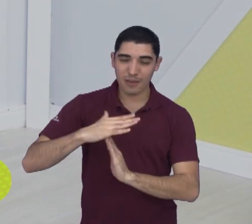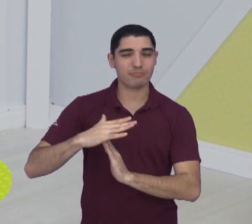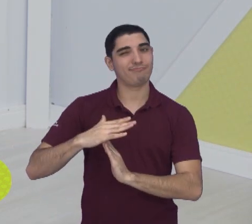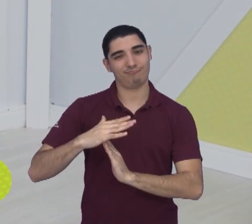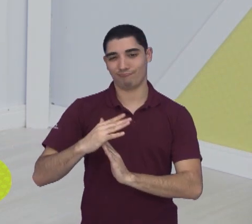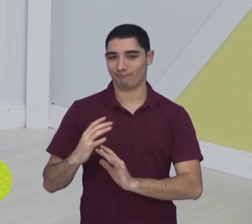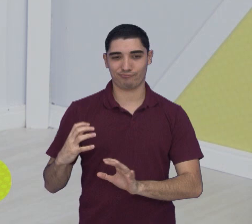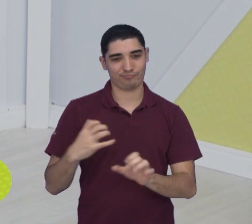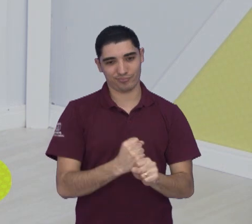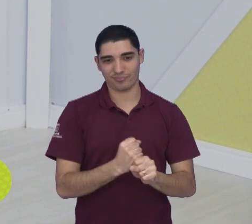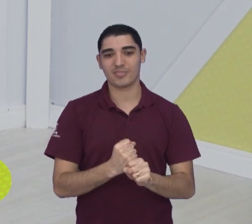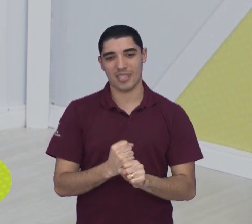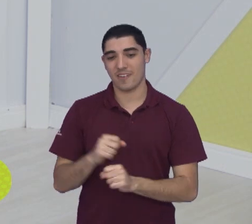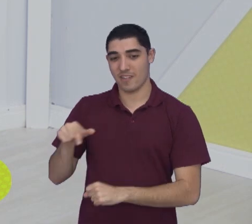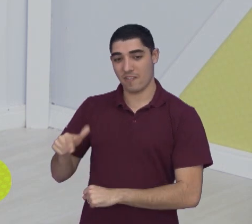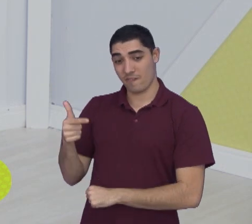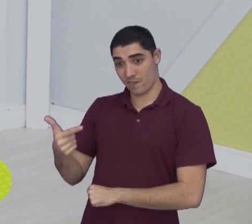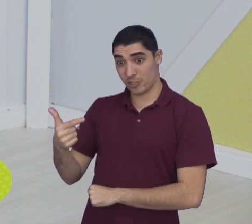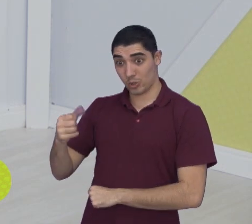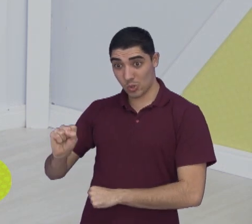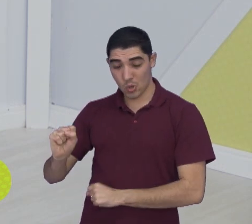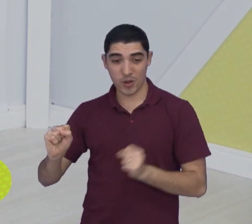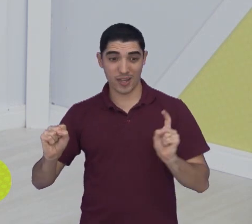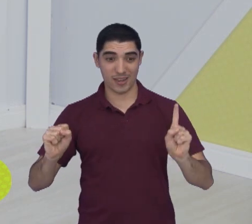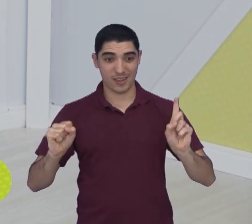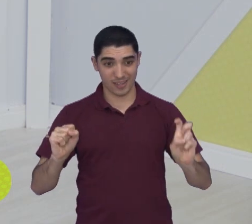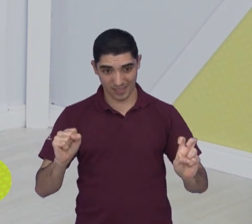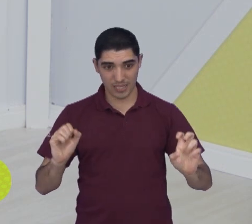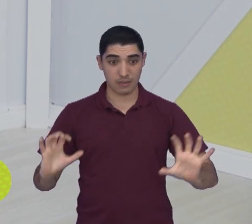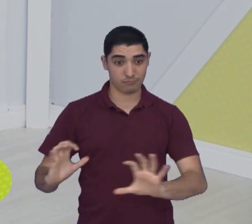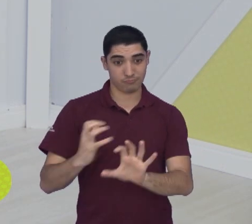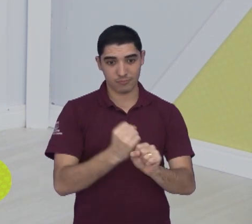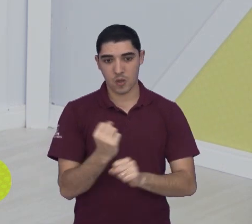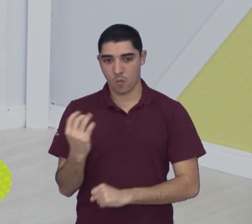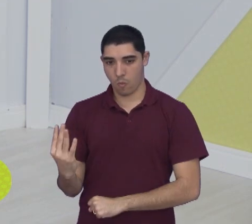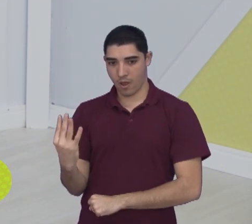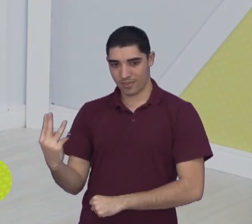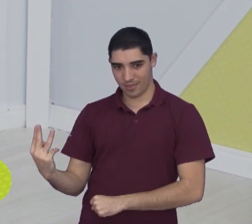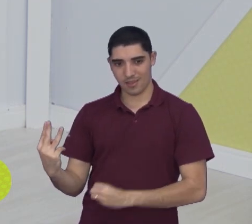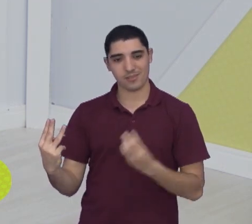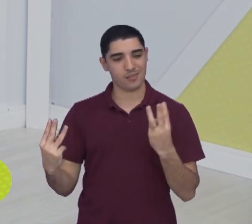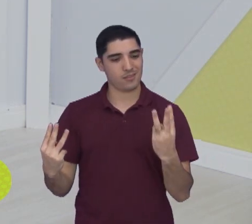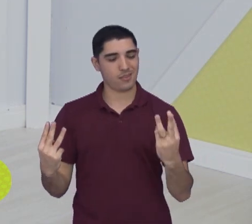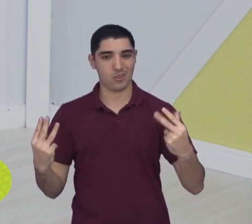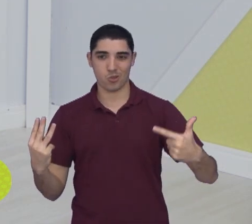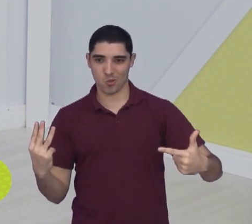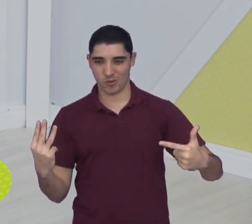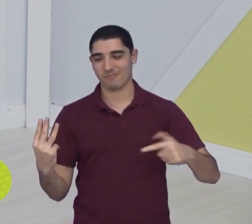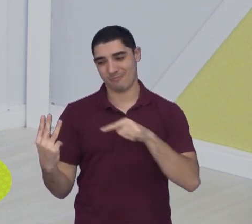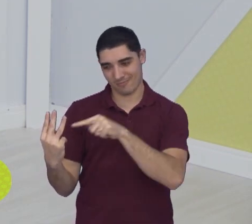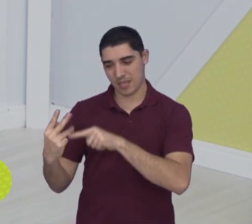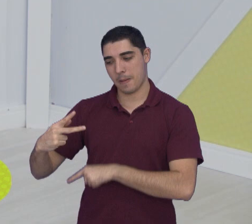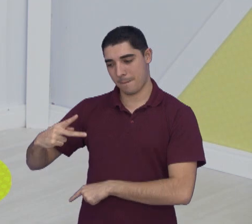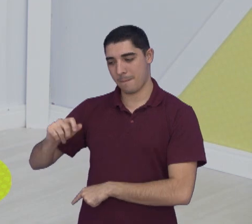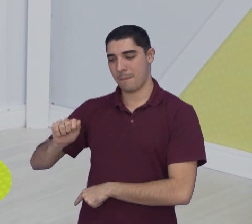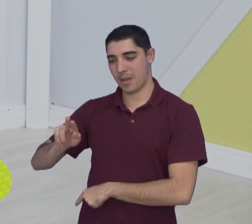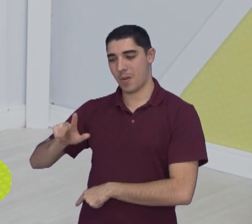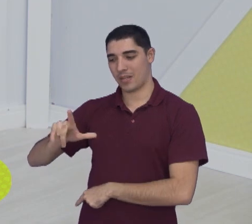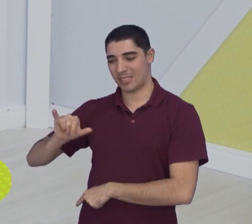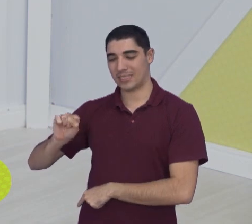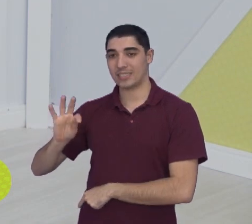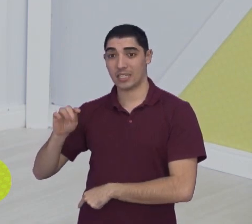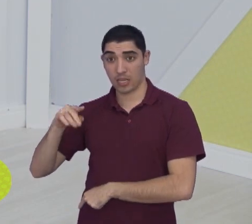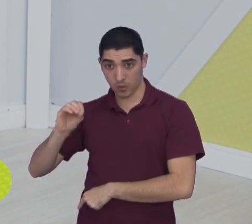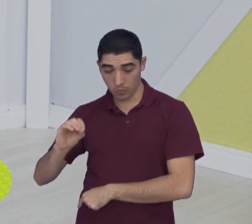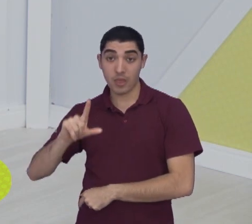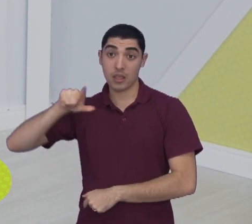28 a 15 para o Paulistano, levando o jogo para o intervalo 43 a 32 para o time da casa. Depois, nova vitória